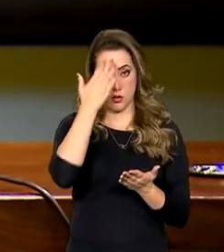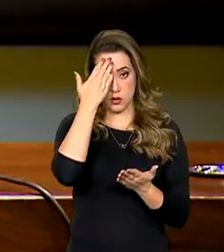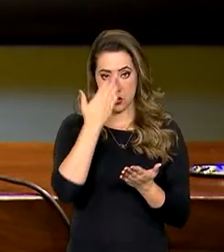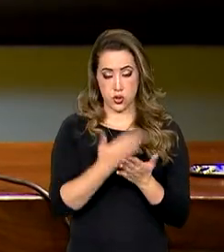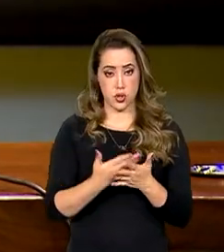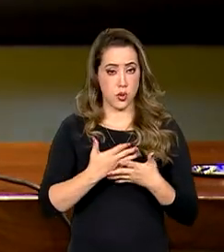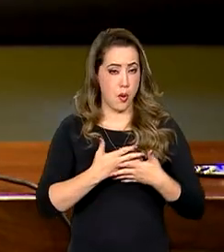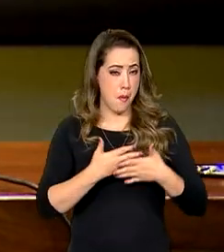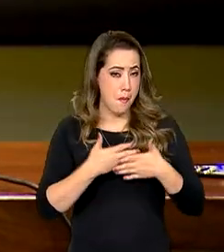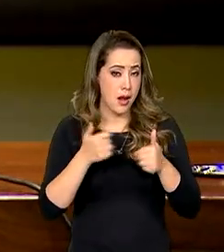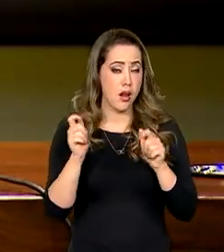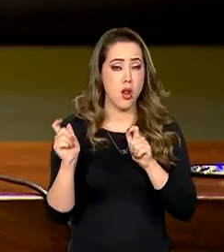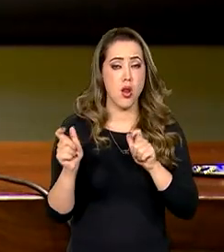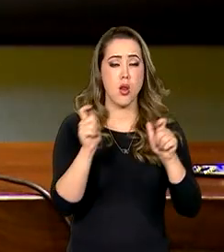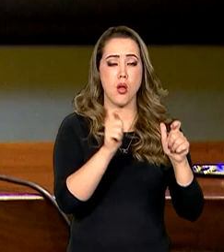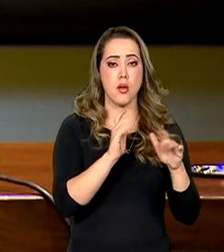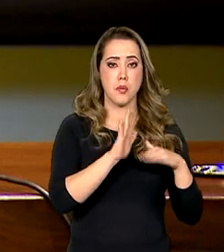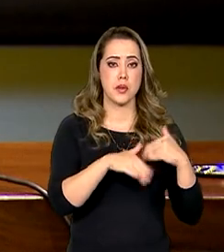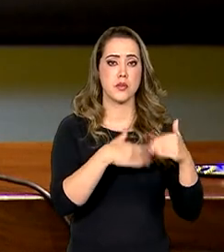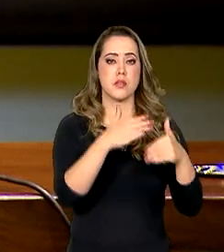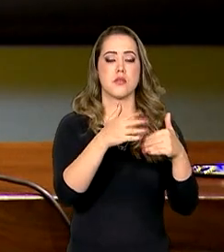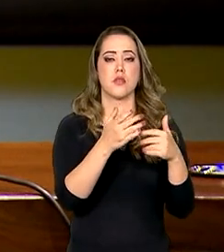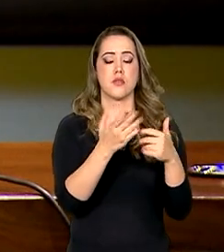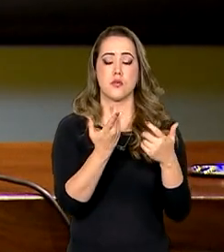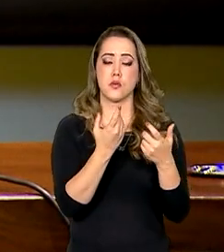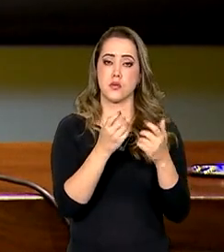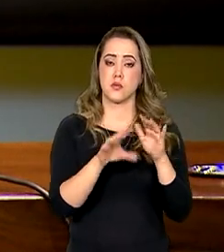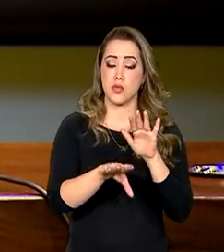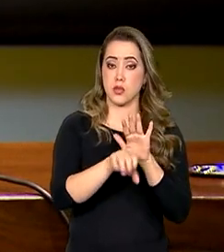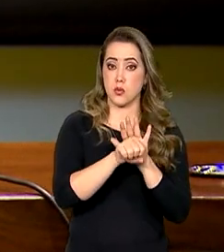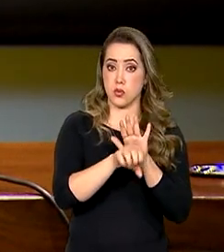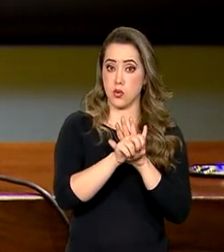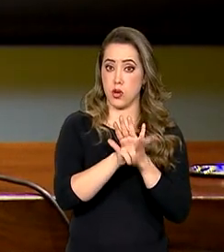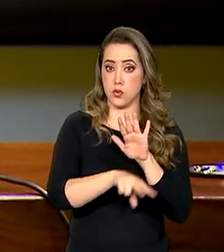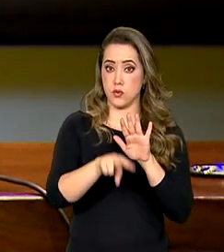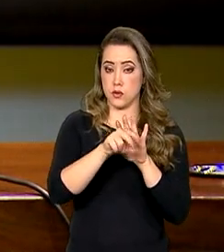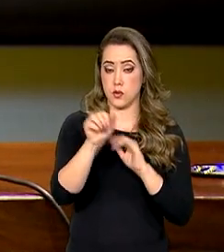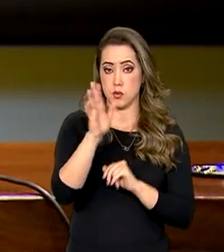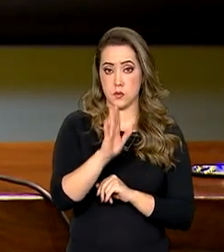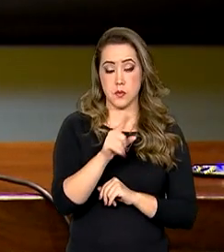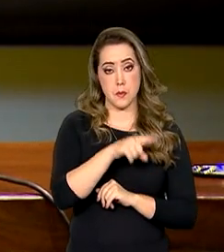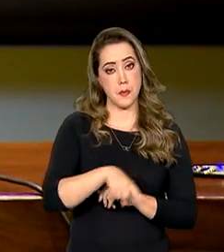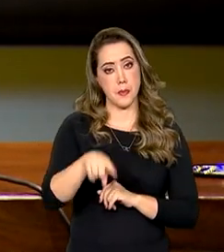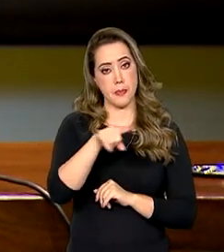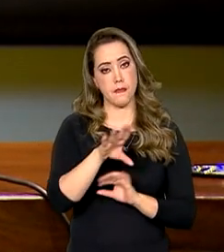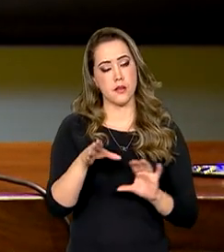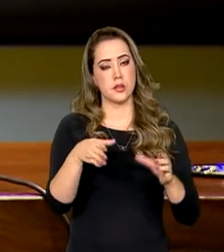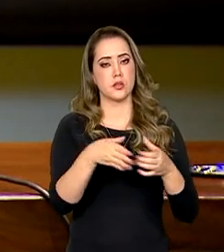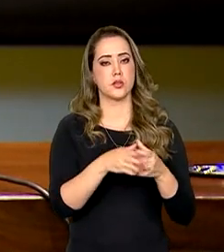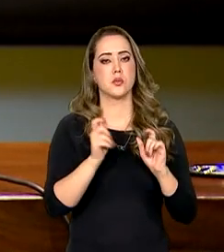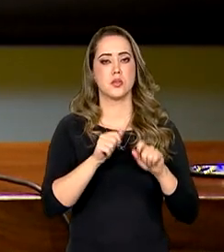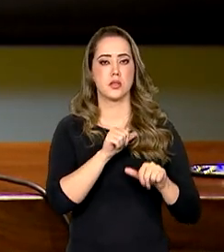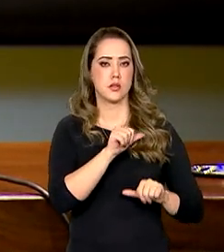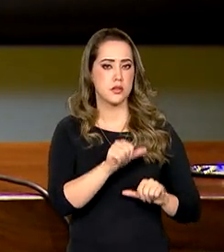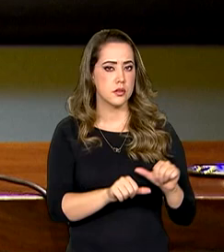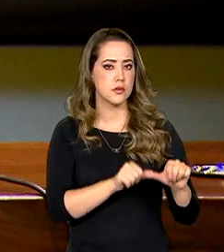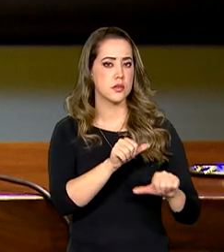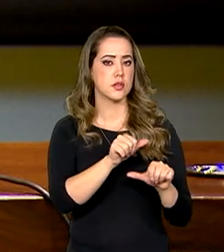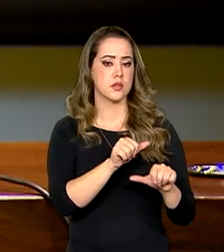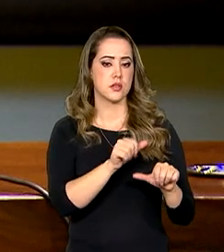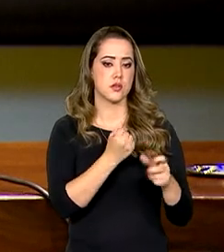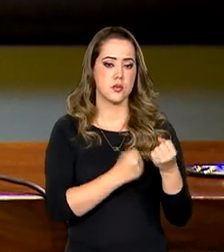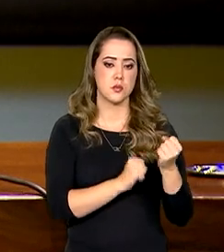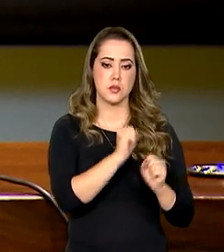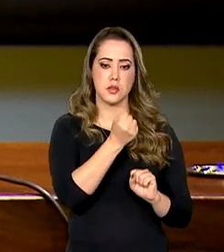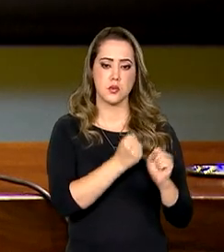ambiente para o desenvolvimento do audiovisual brasileiro, para que esse setor se transforme numa